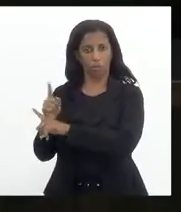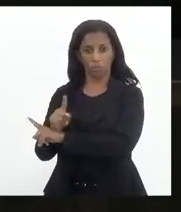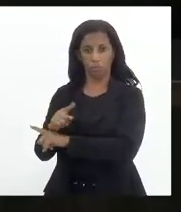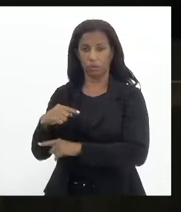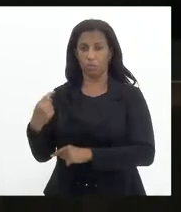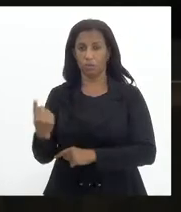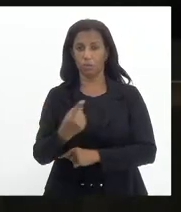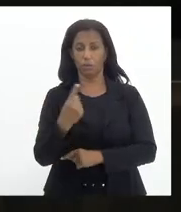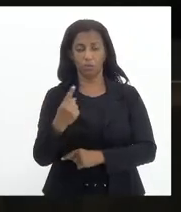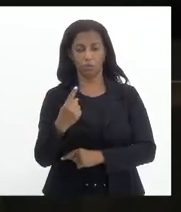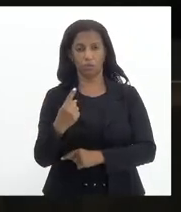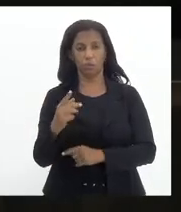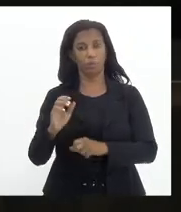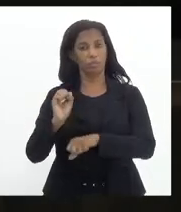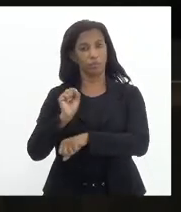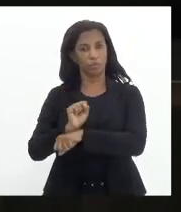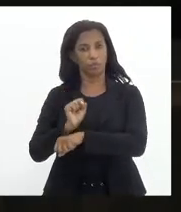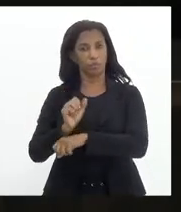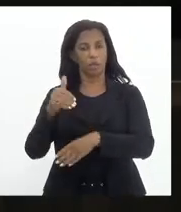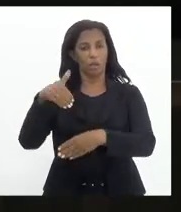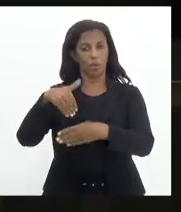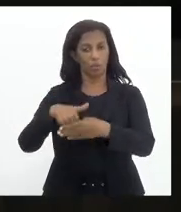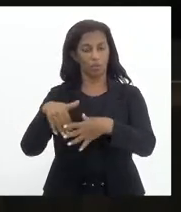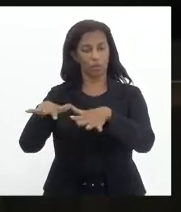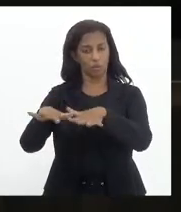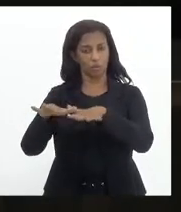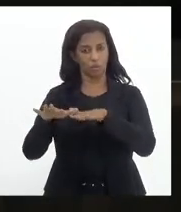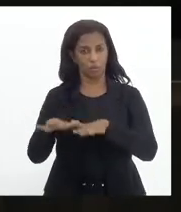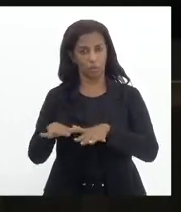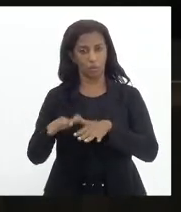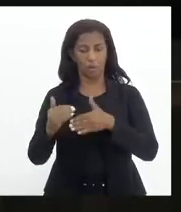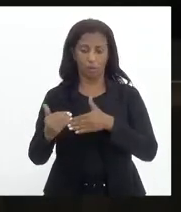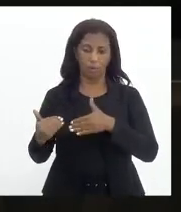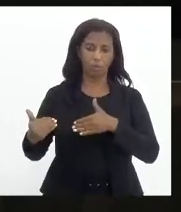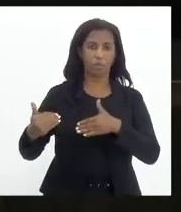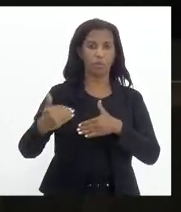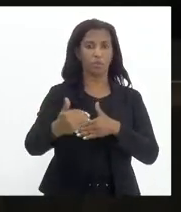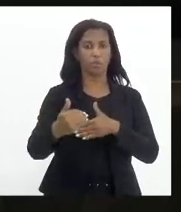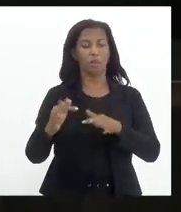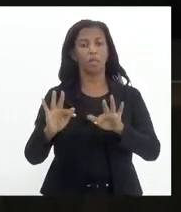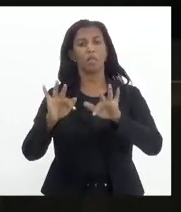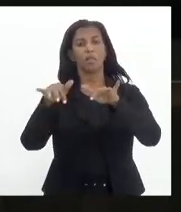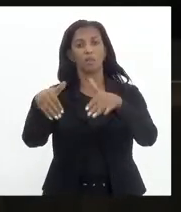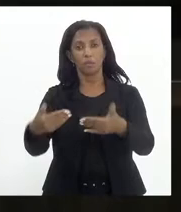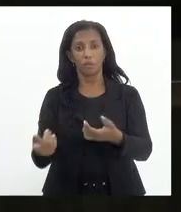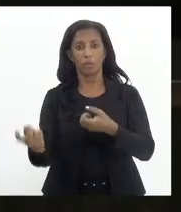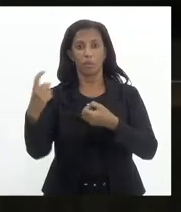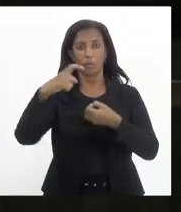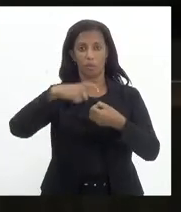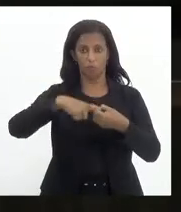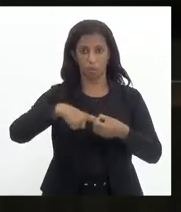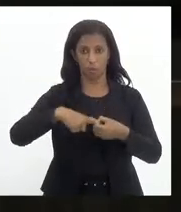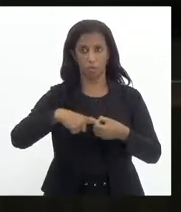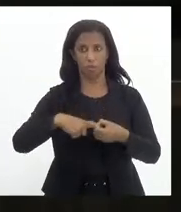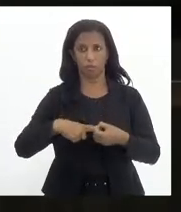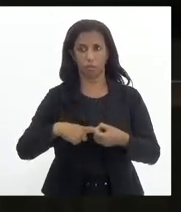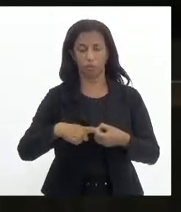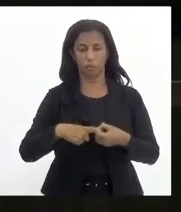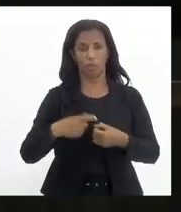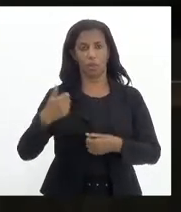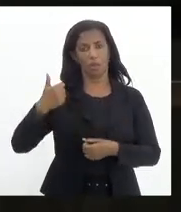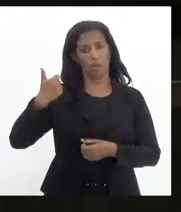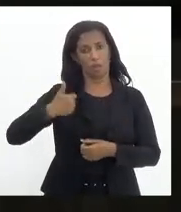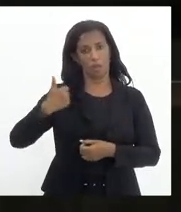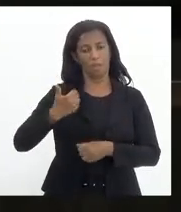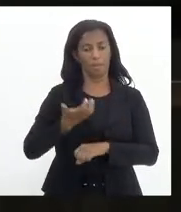suspender a votação dos pareceres as eventos de plenário, vamos avançar na pauta e, ao final, retornaremos à primeira